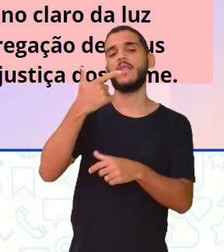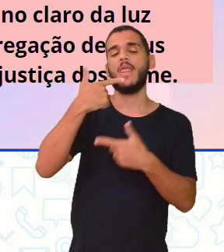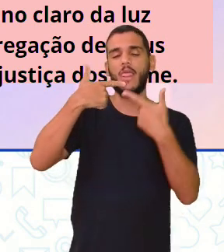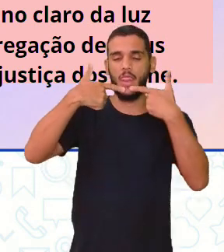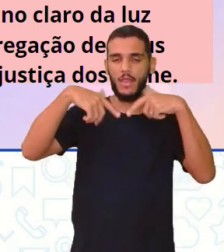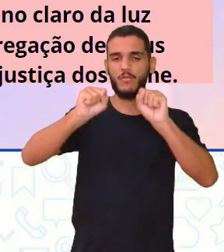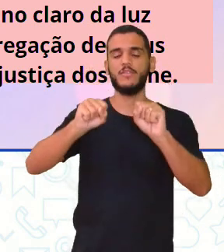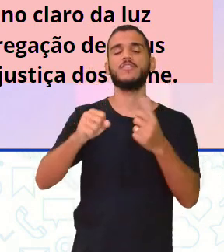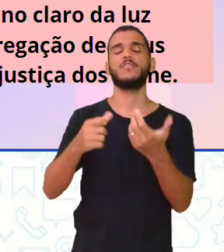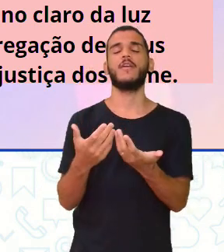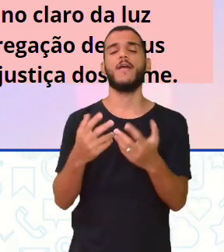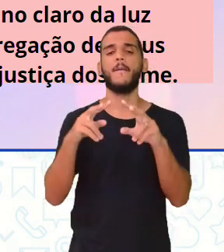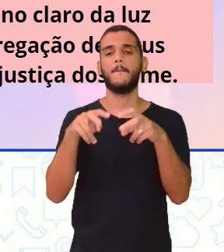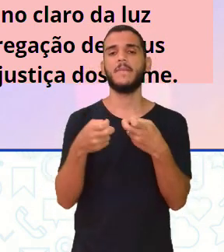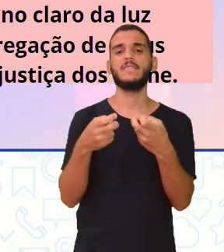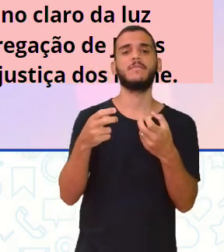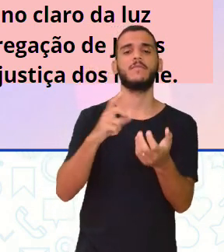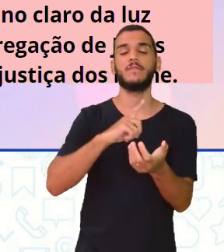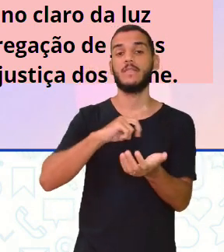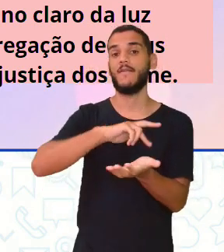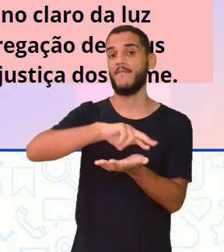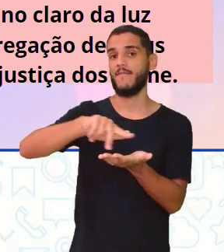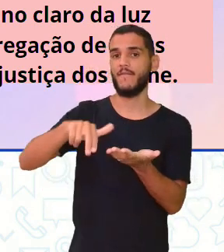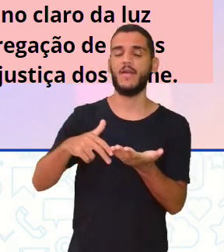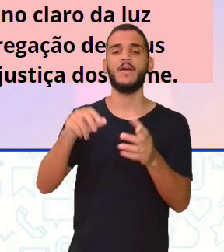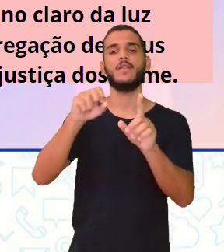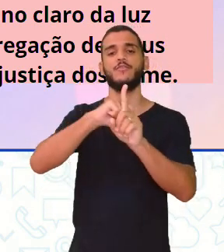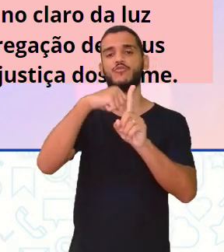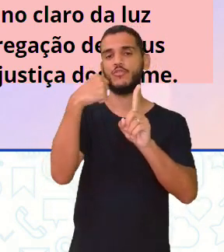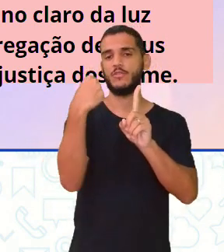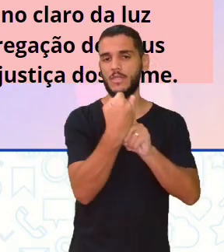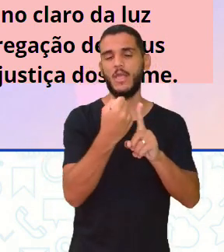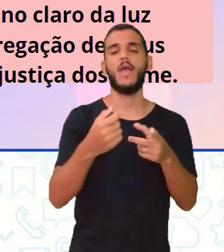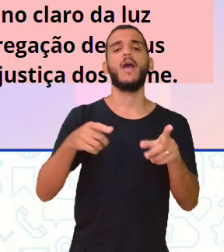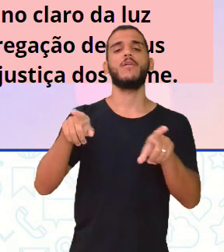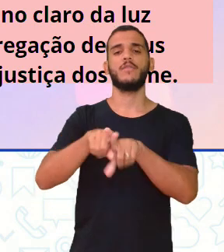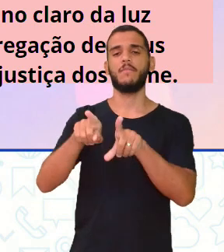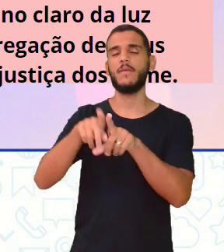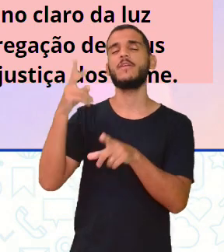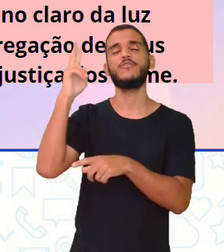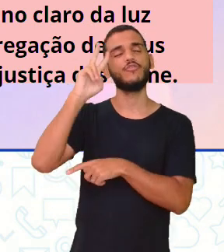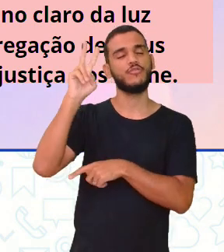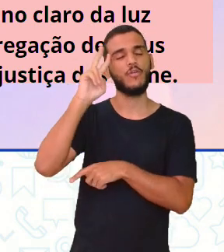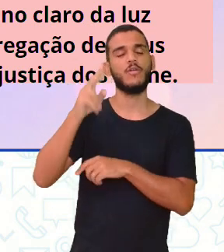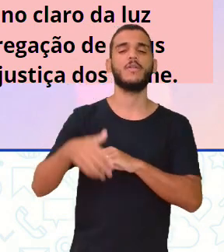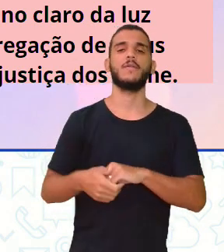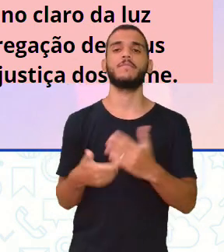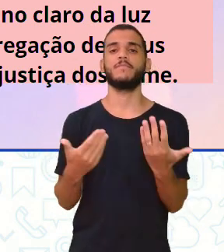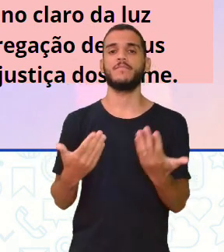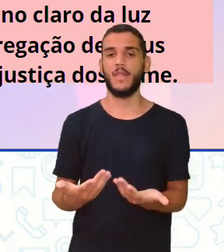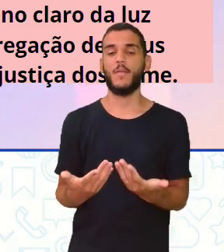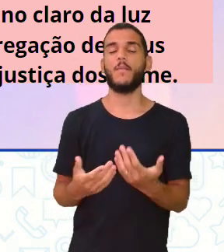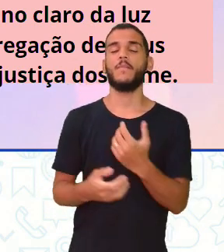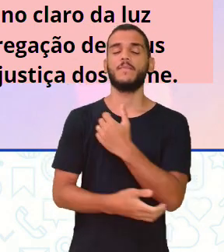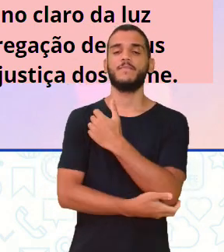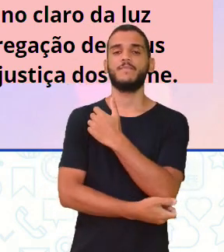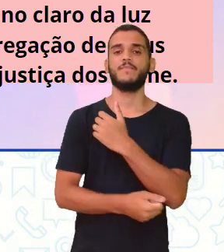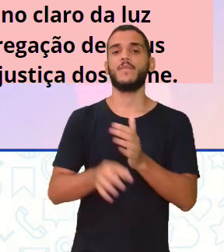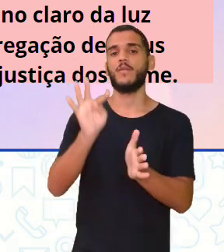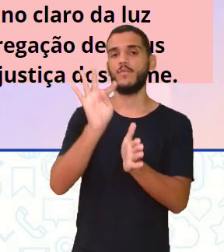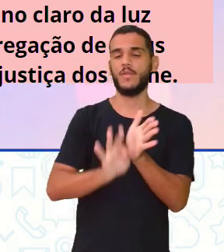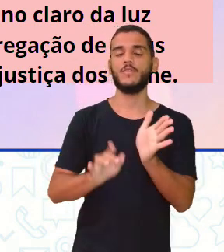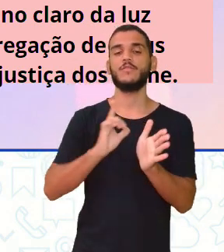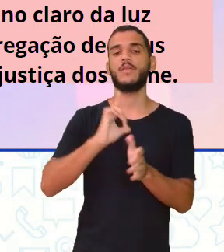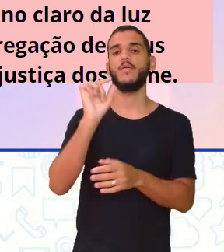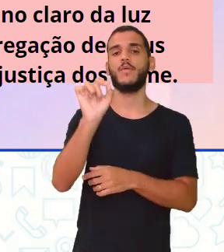a gente viu a variação social, a variação histórica. E aqui, nesse caso, a gente pode marcar